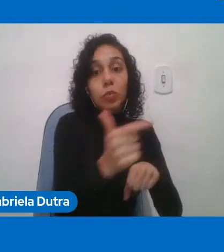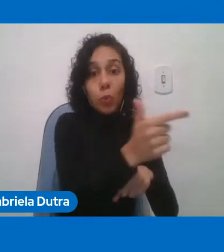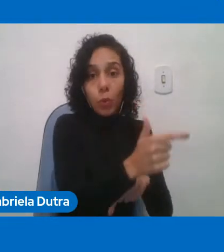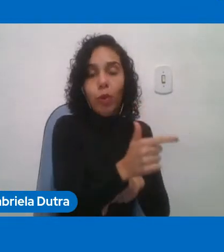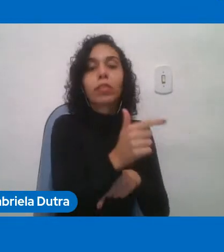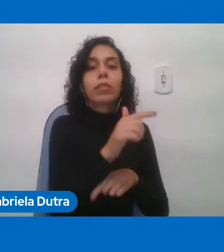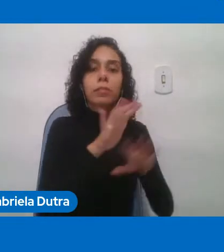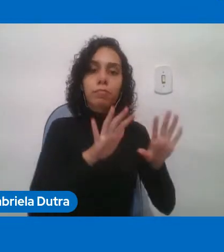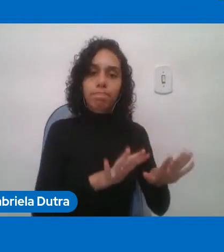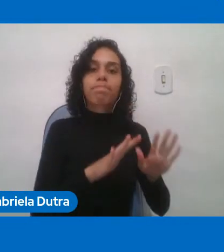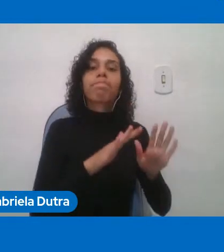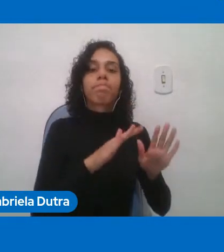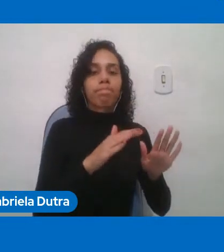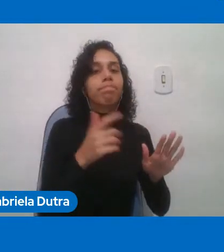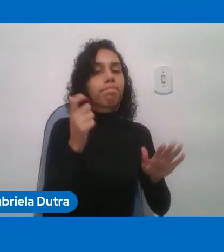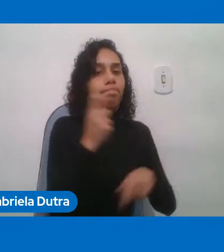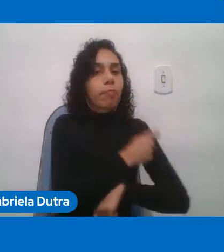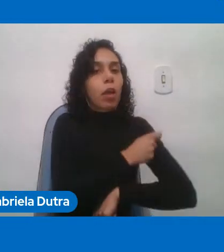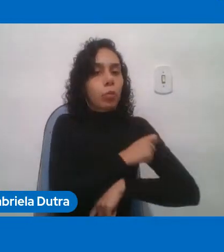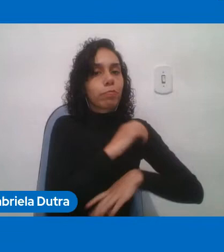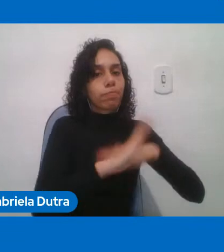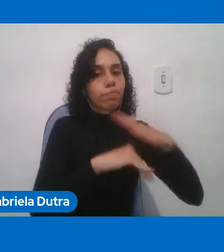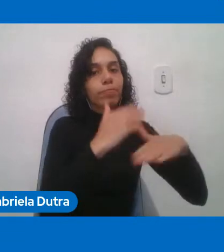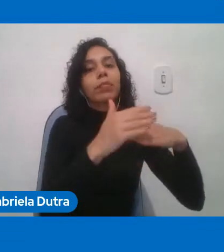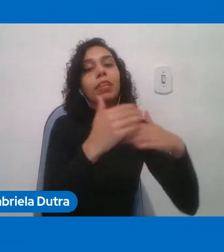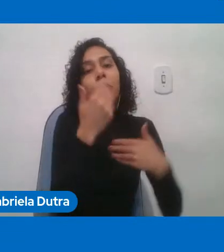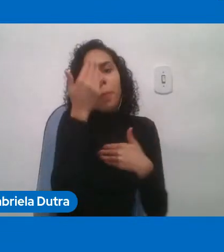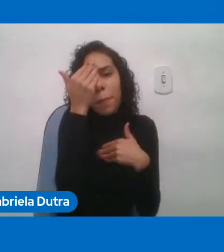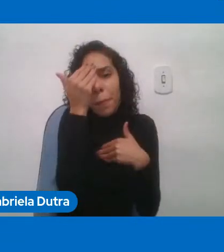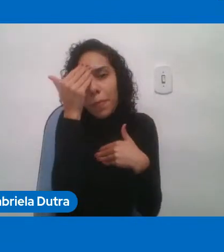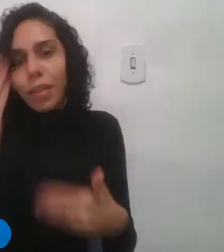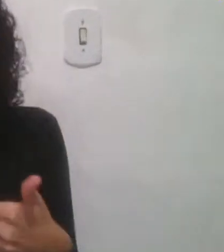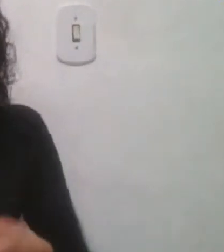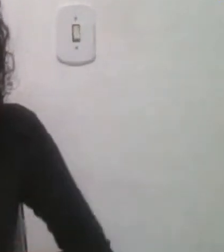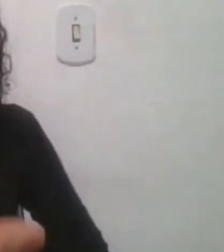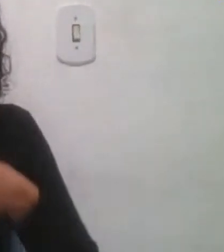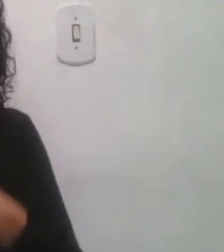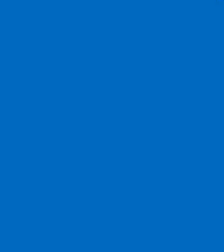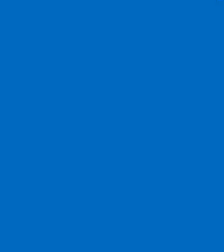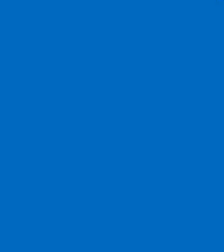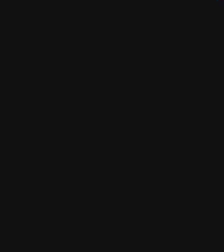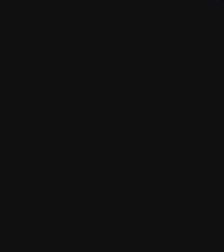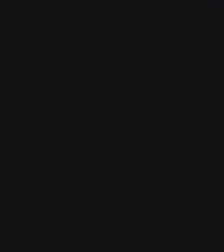audiência e pelas discussões um abraço do